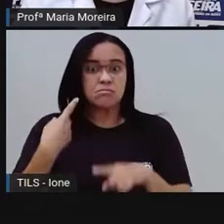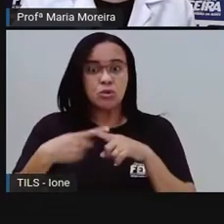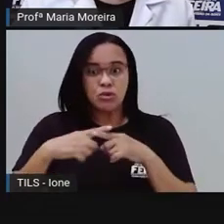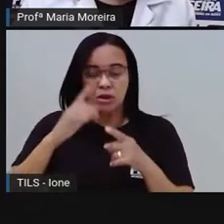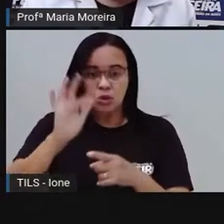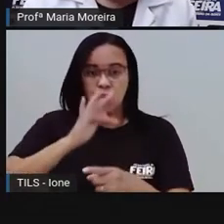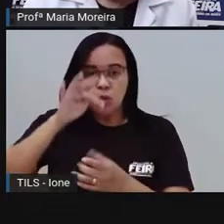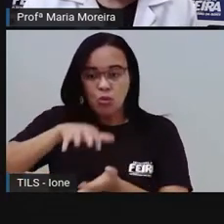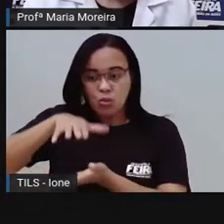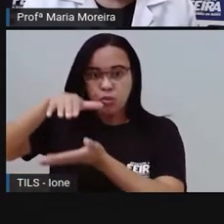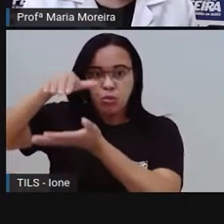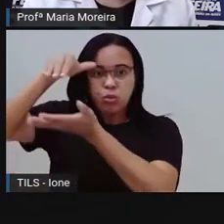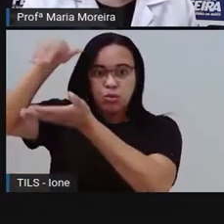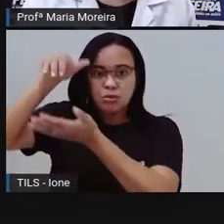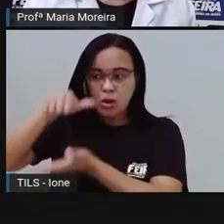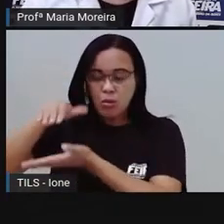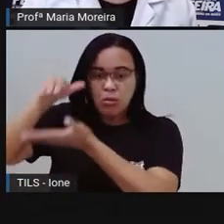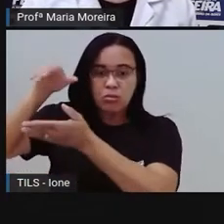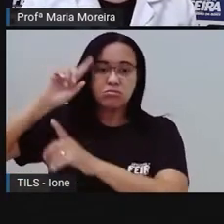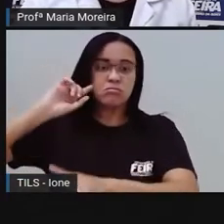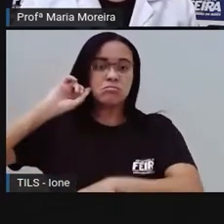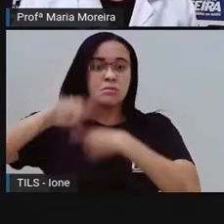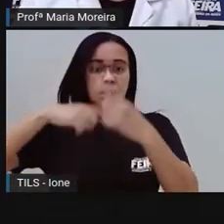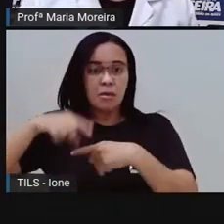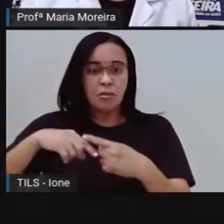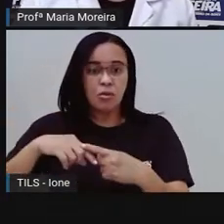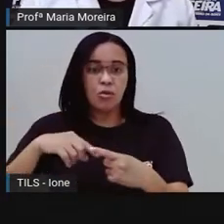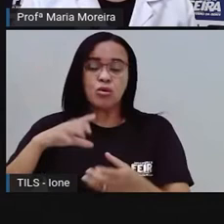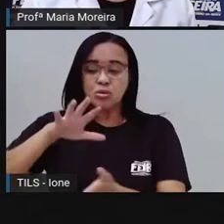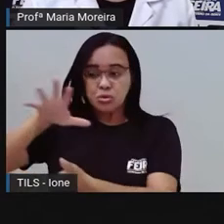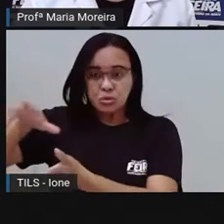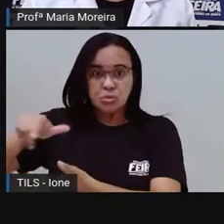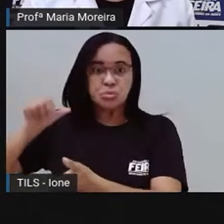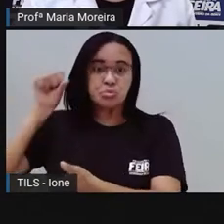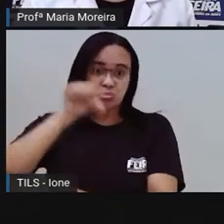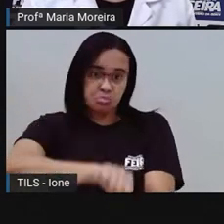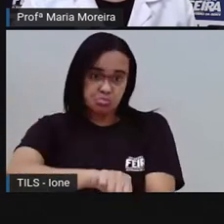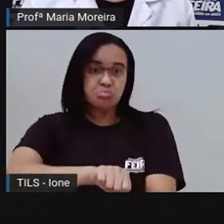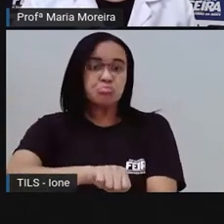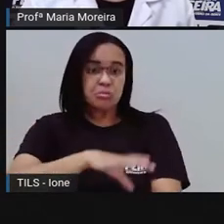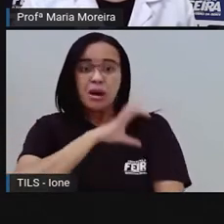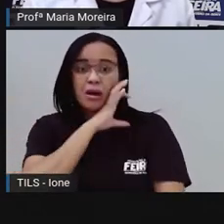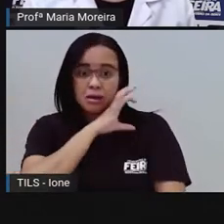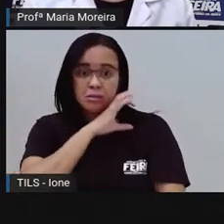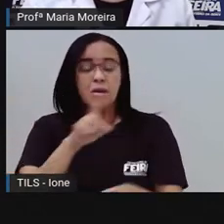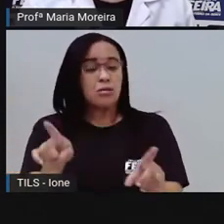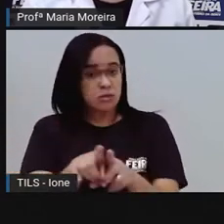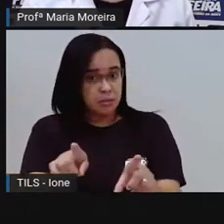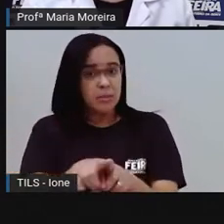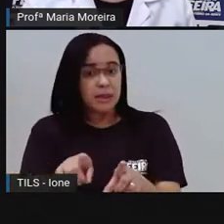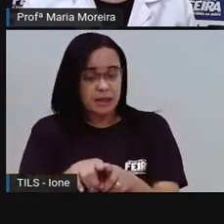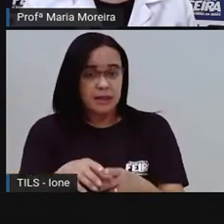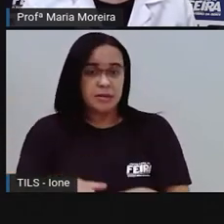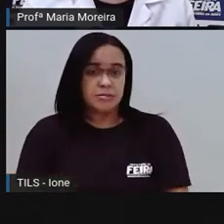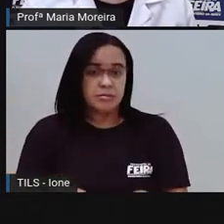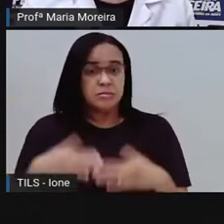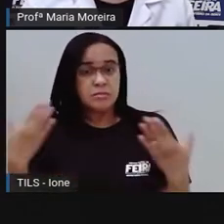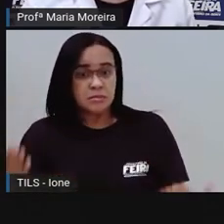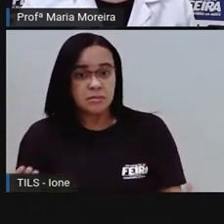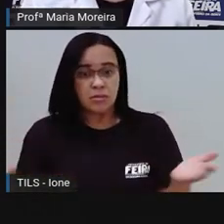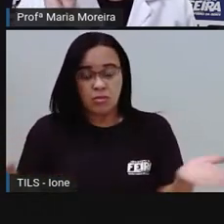vegetais e a sua reprodução. Bom, o uso dos veículos automotores está diretamente